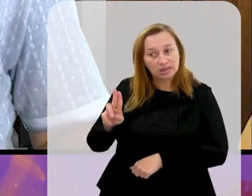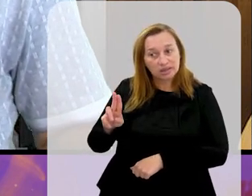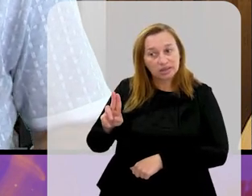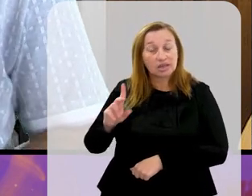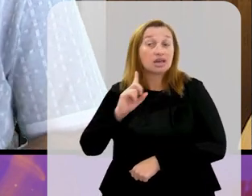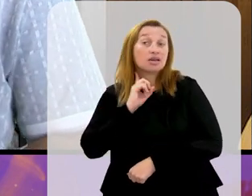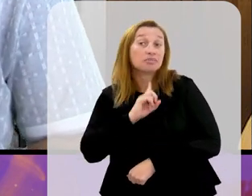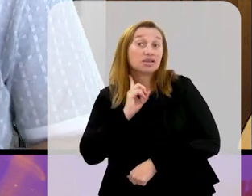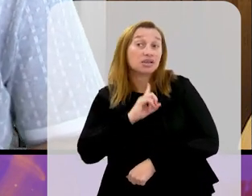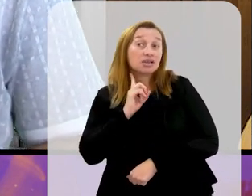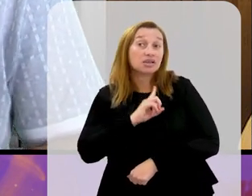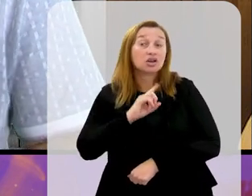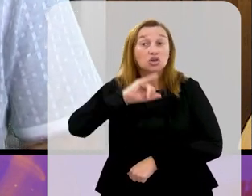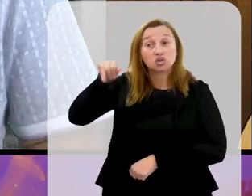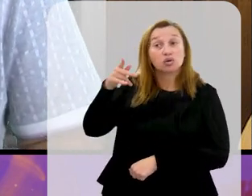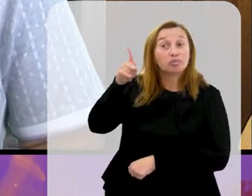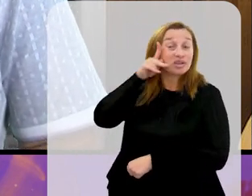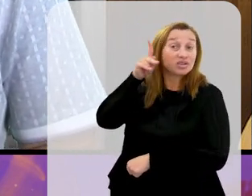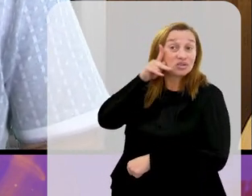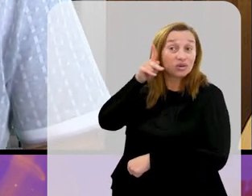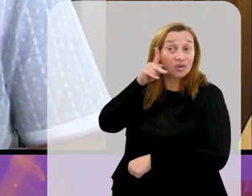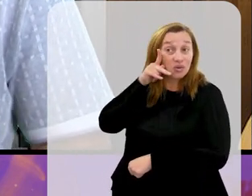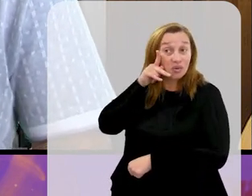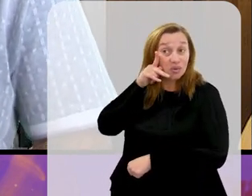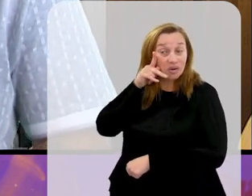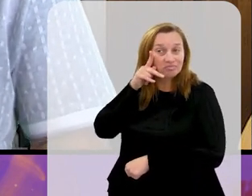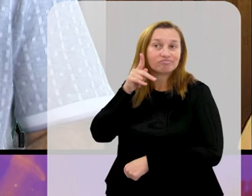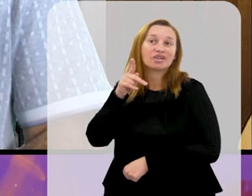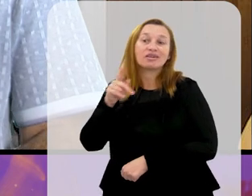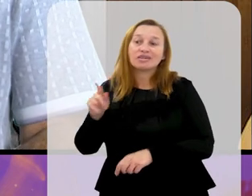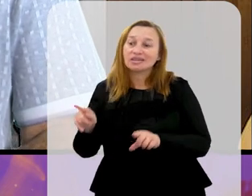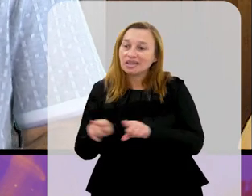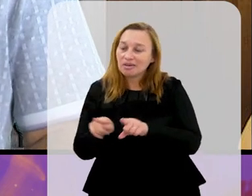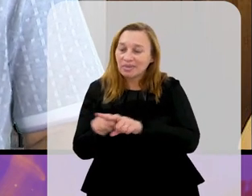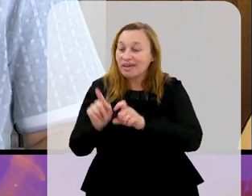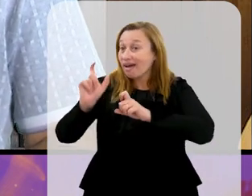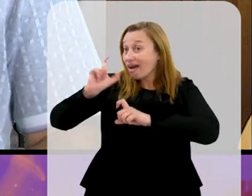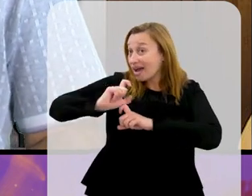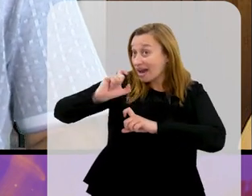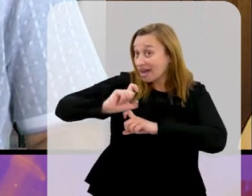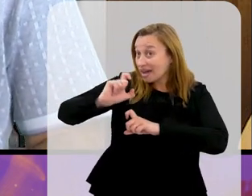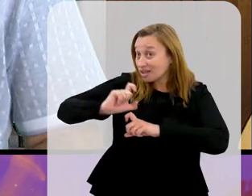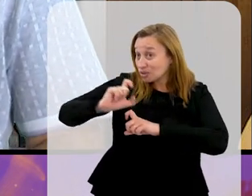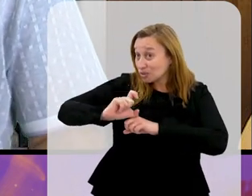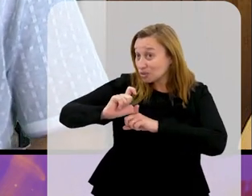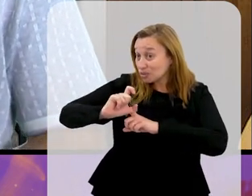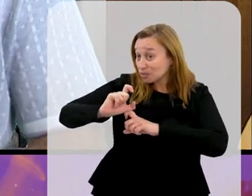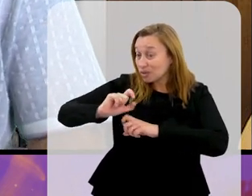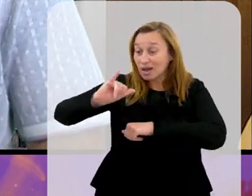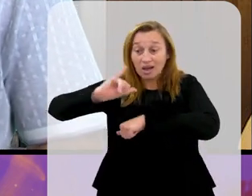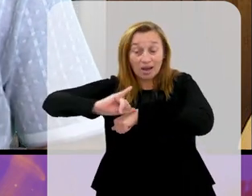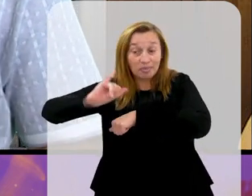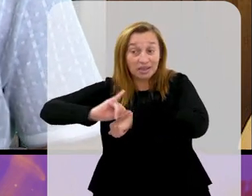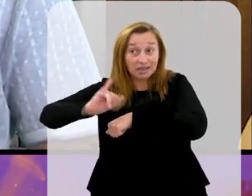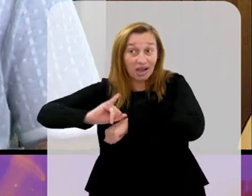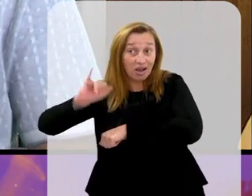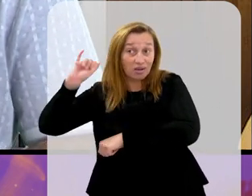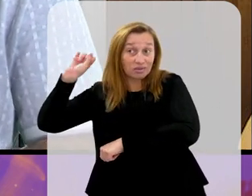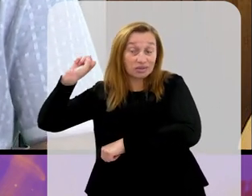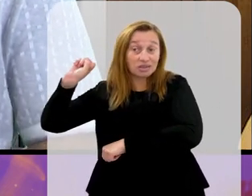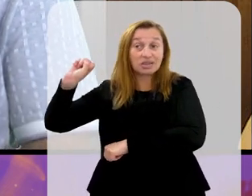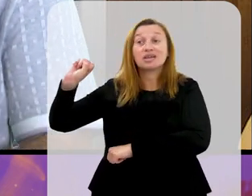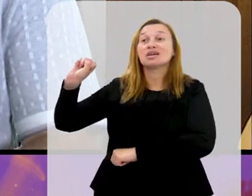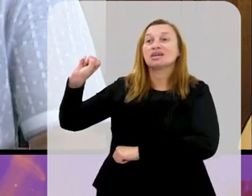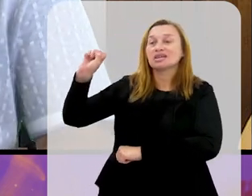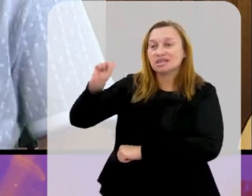Mineiro, em João Pessoa, a capital da Paraíba, Aracaju, a capital de Sergipe, Cariacica, que